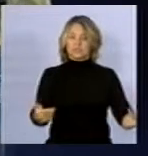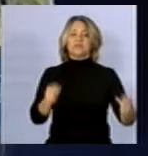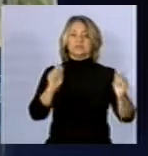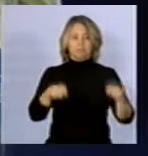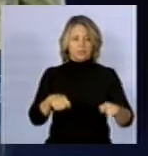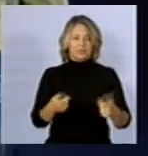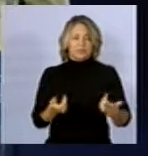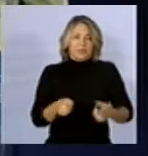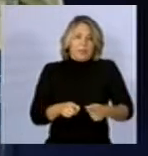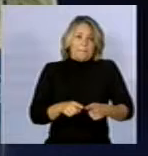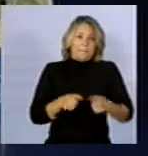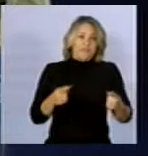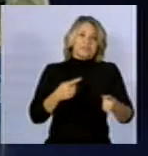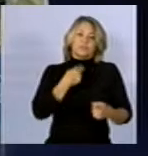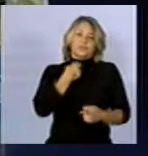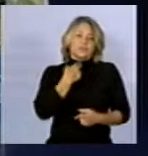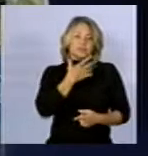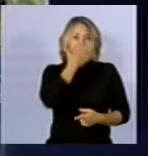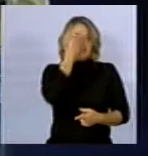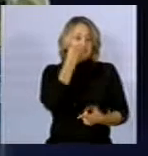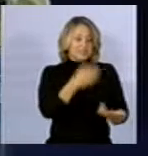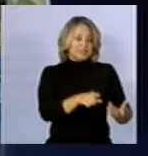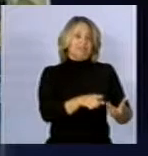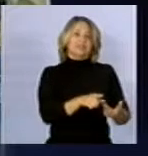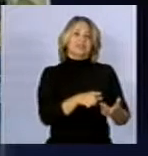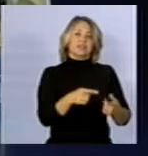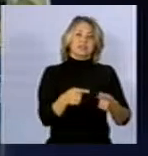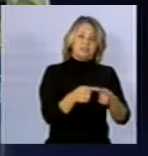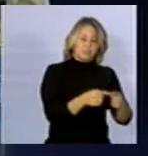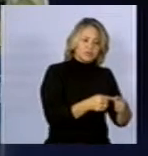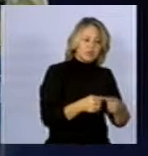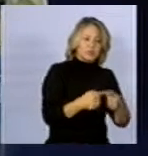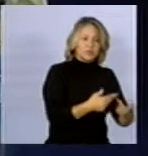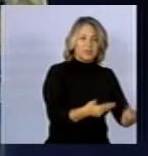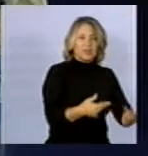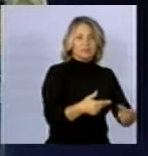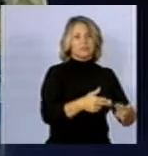Então, a gente não pode descartar o efeito das exposições combinadas.